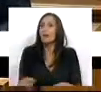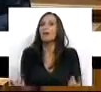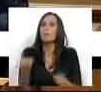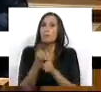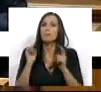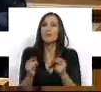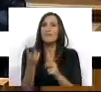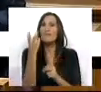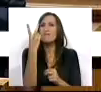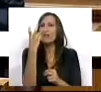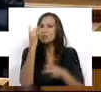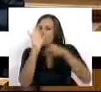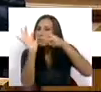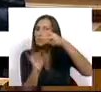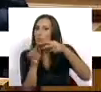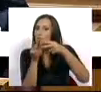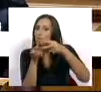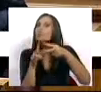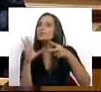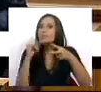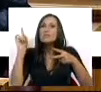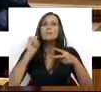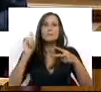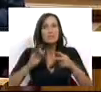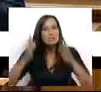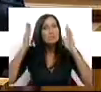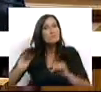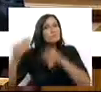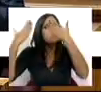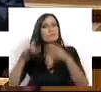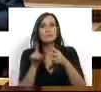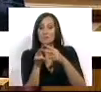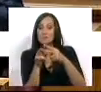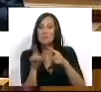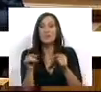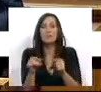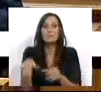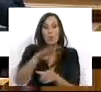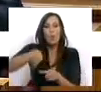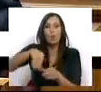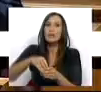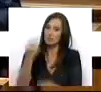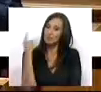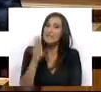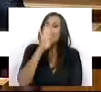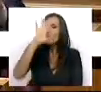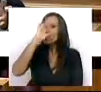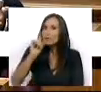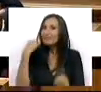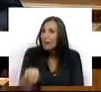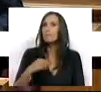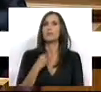Faltam pelo menos dois elementos que a nosso ver seriam imprescindíveis e que o atual contexto, aliás, impunha se o Governo estivesse mesmo